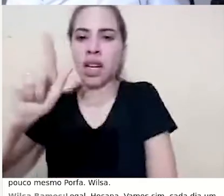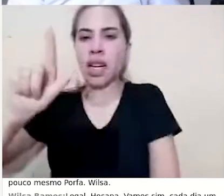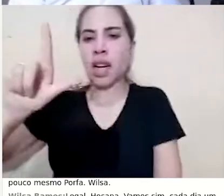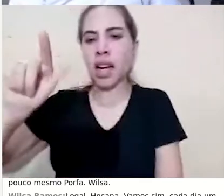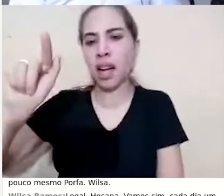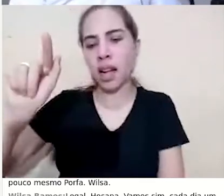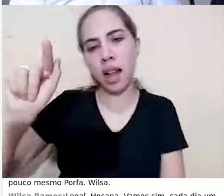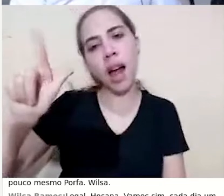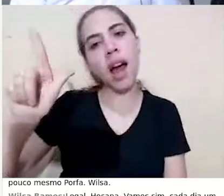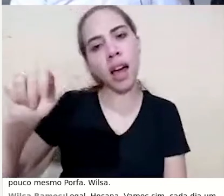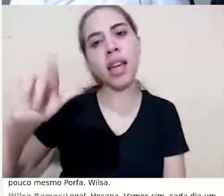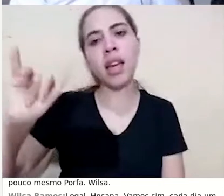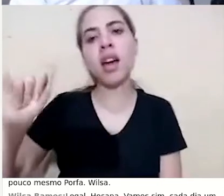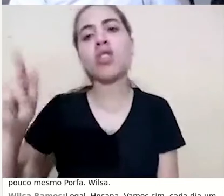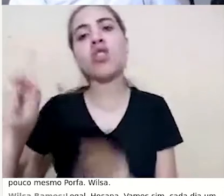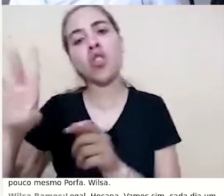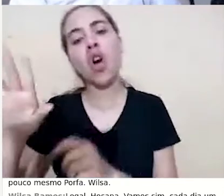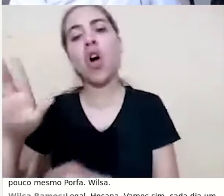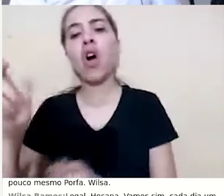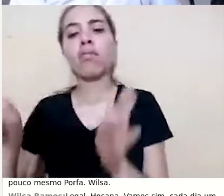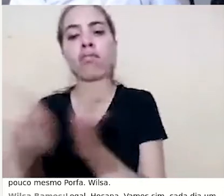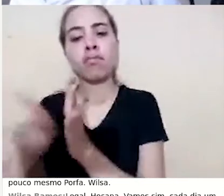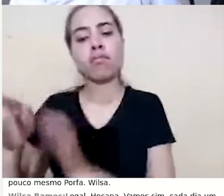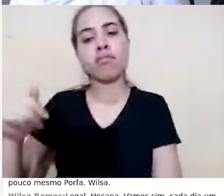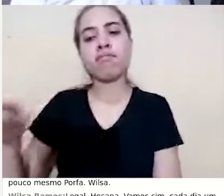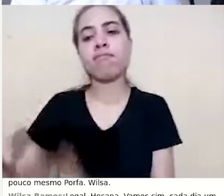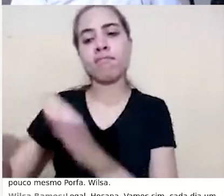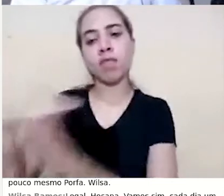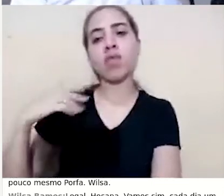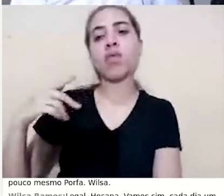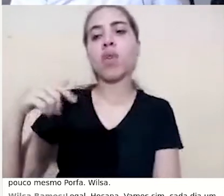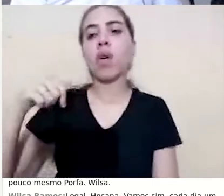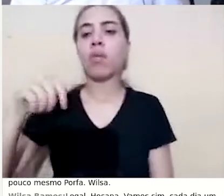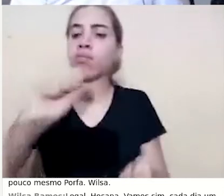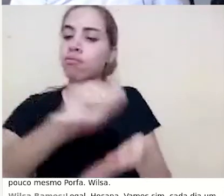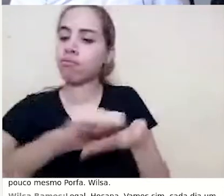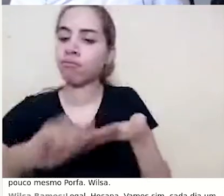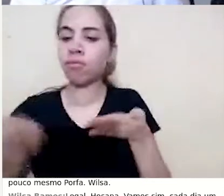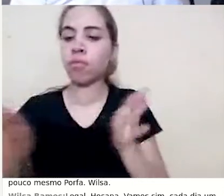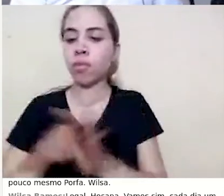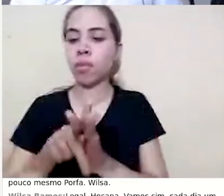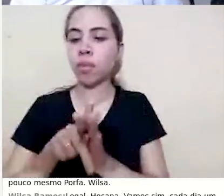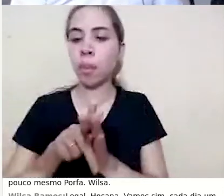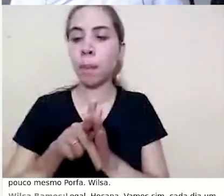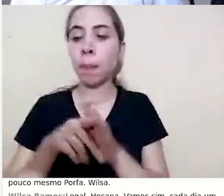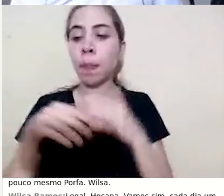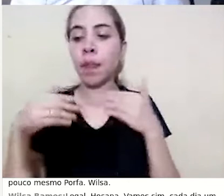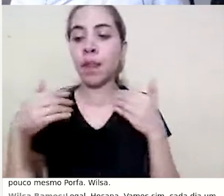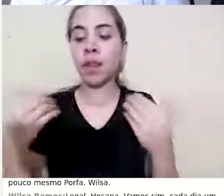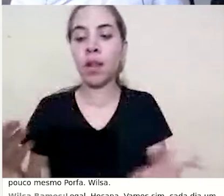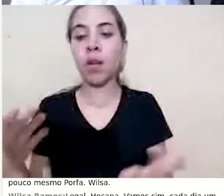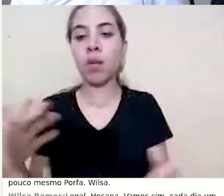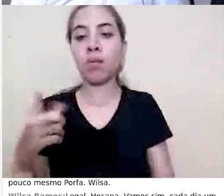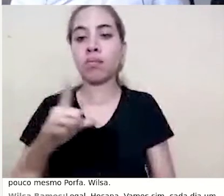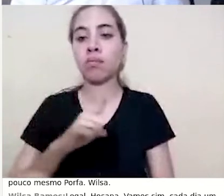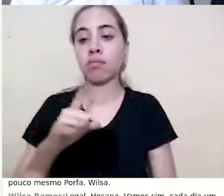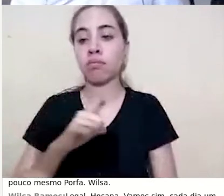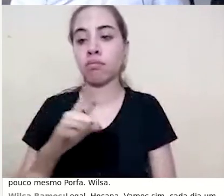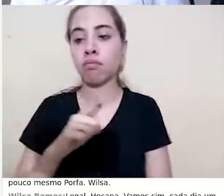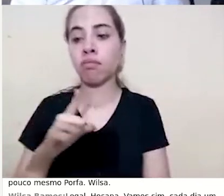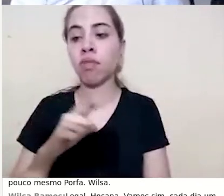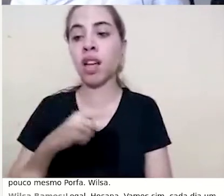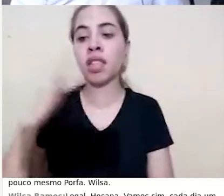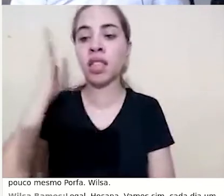enviou o questionário, foi a única aluna que enviou o questionário até agora. então, eu sei que vários